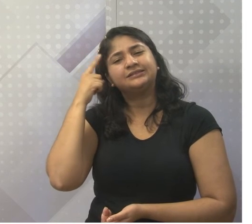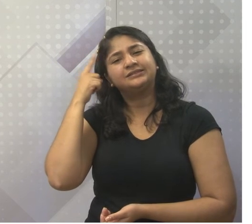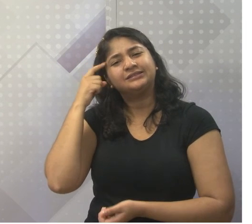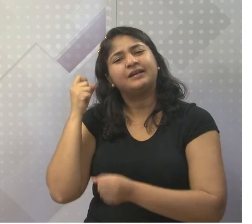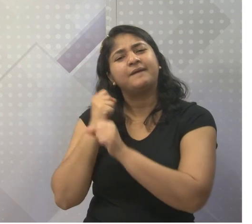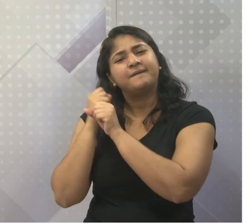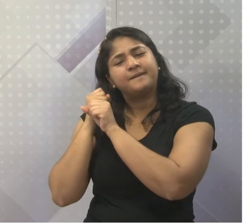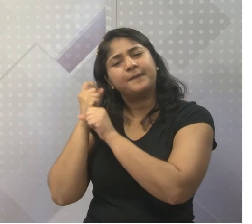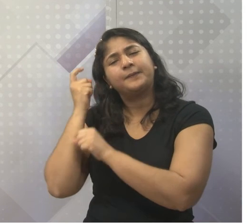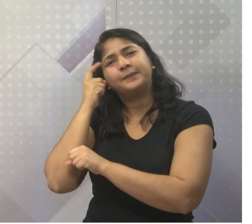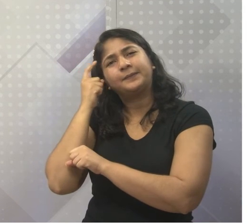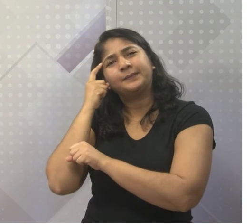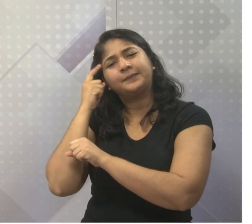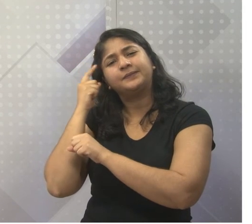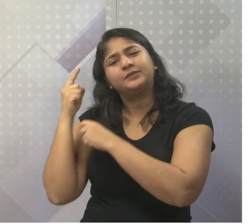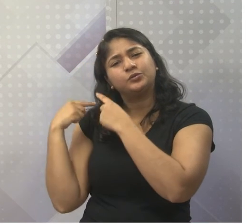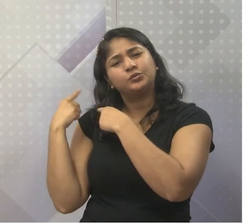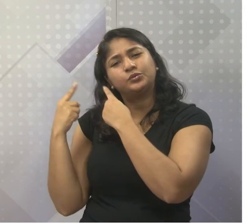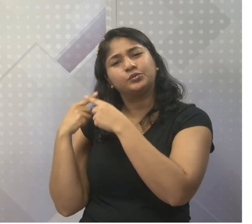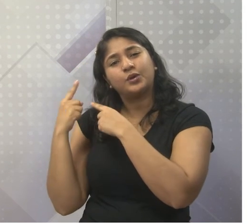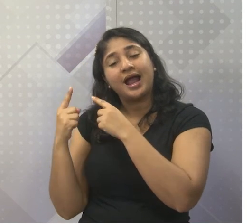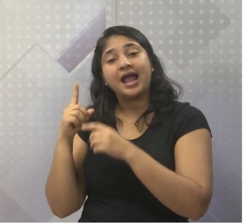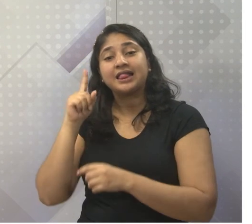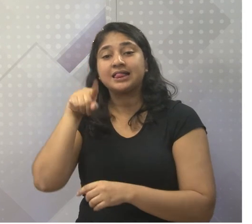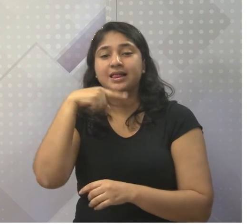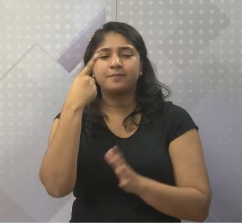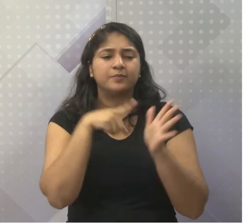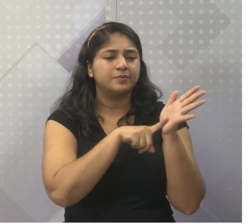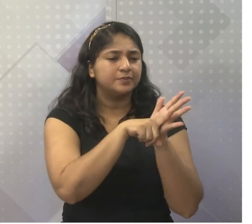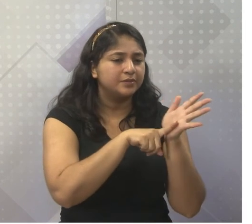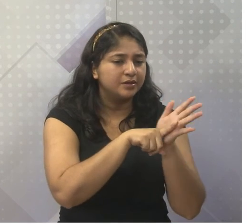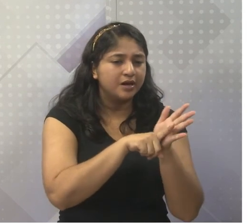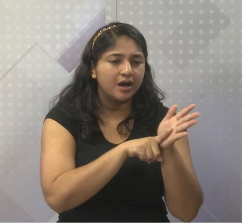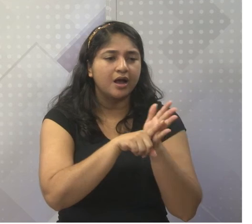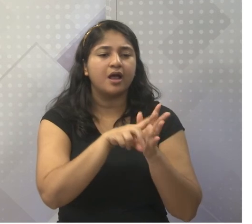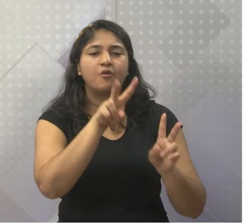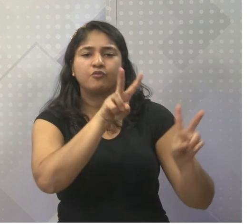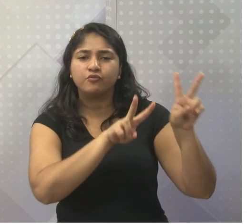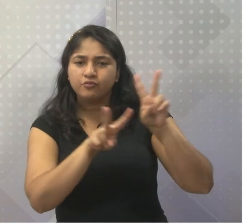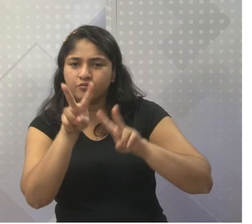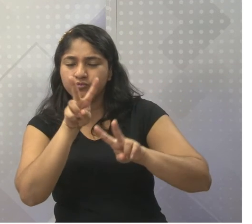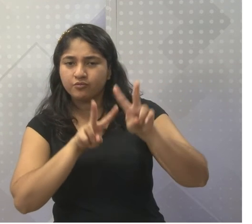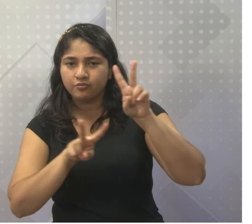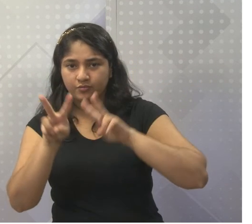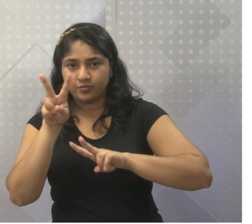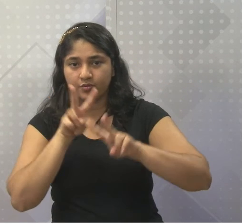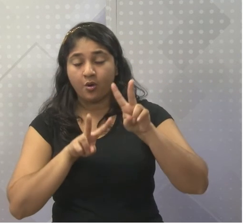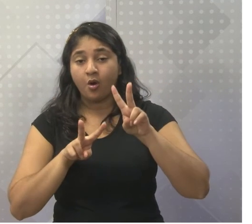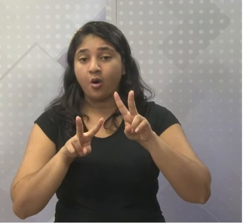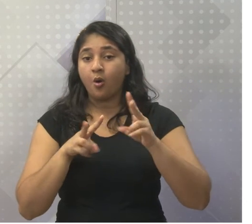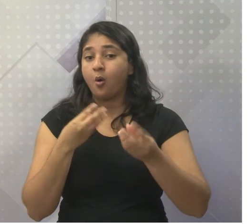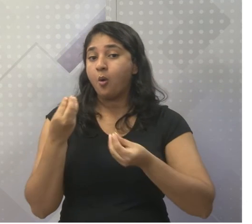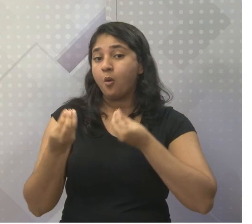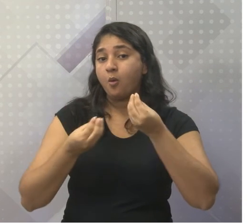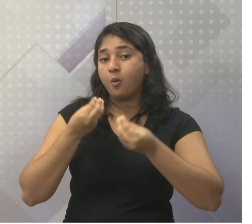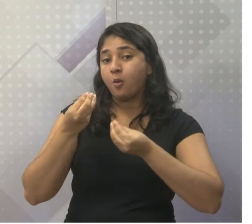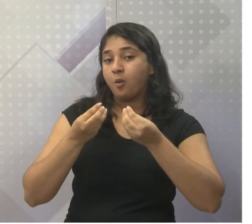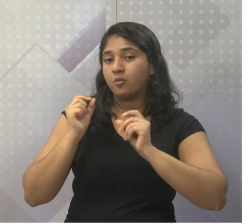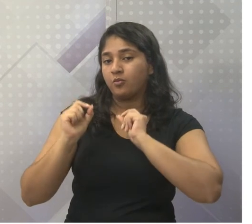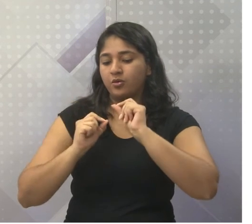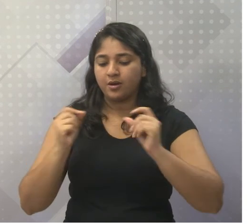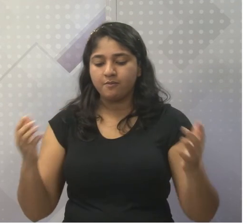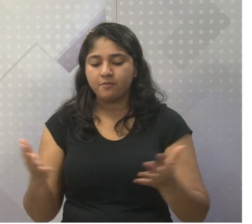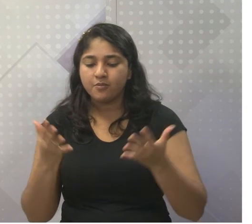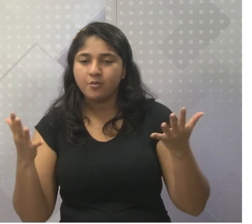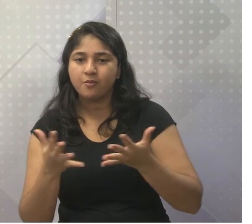você pode também ler, buscar recursos visuais pra olhar e pra entender, Pense como podemos promover